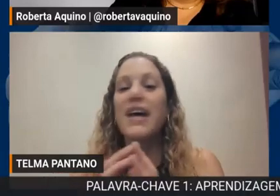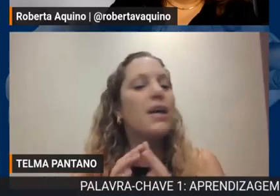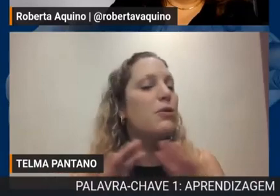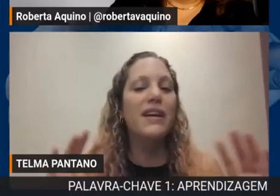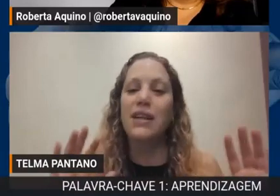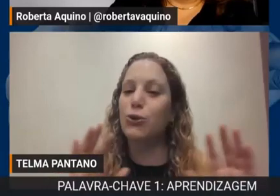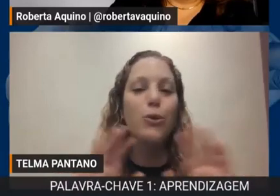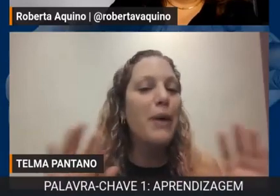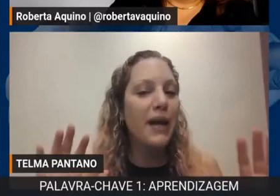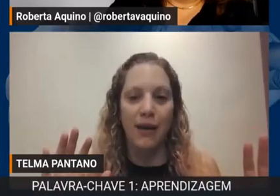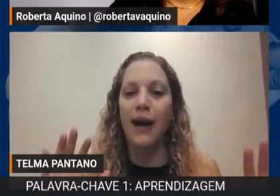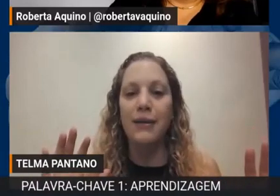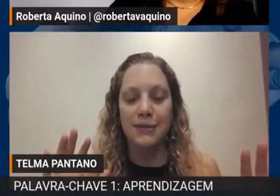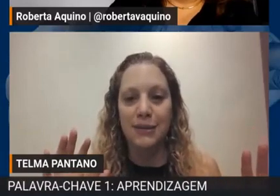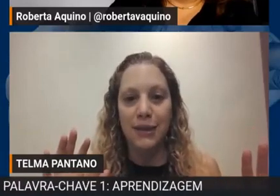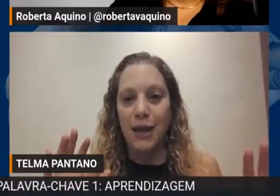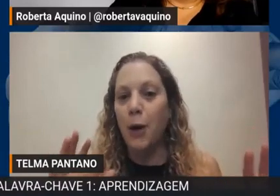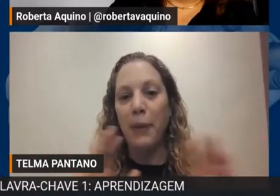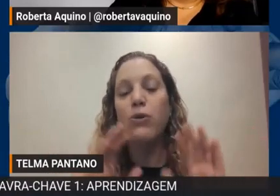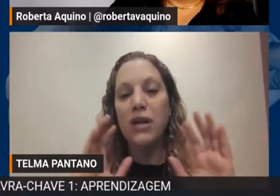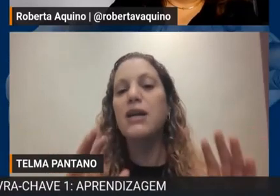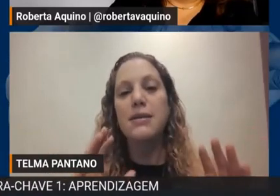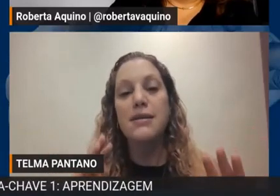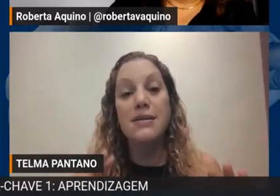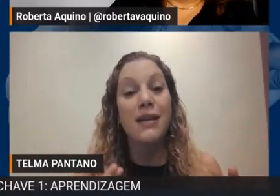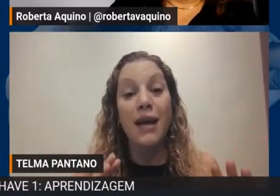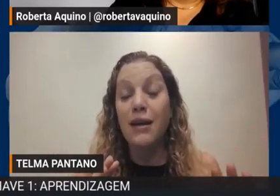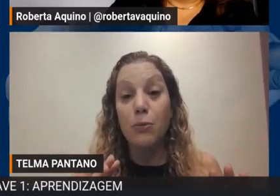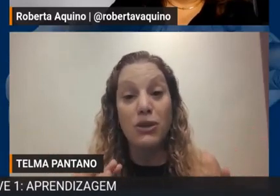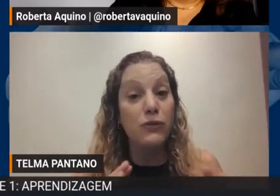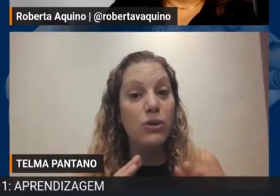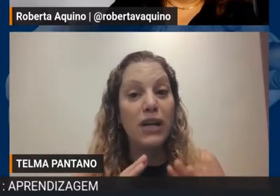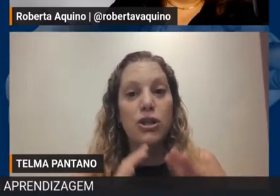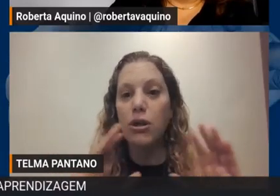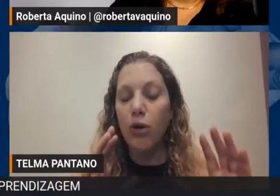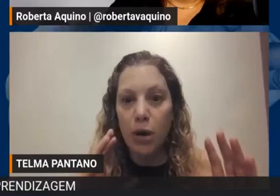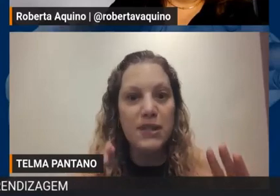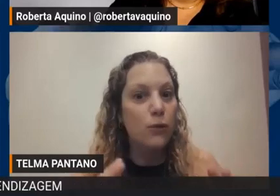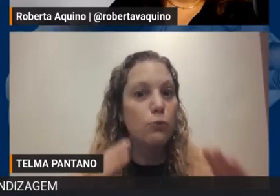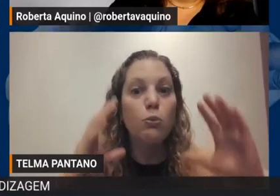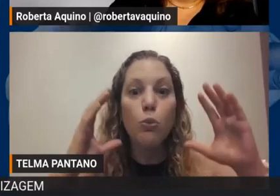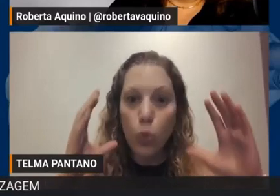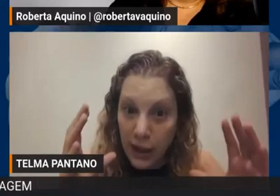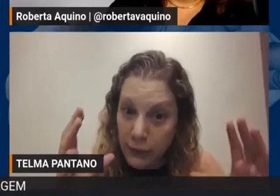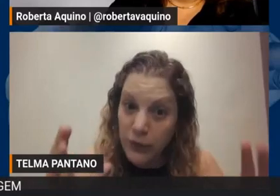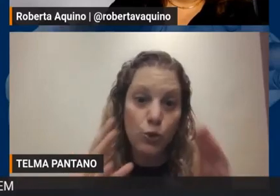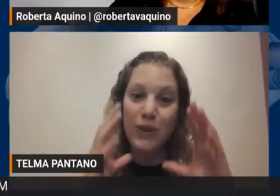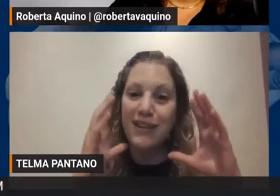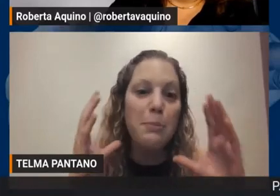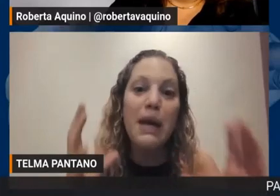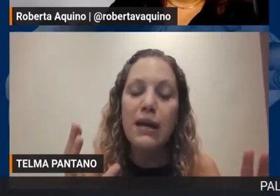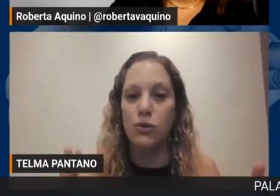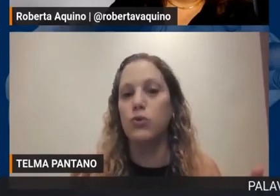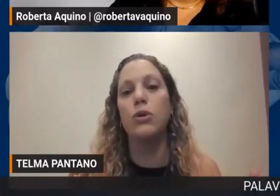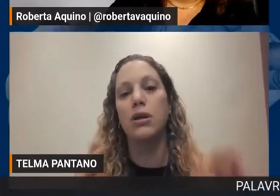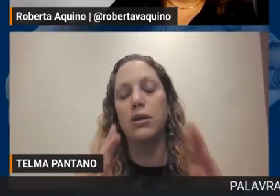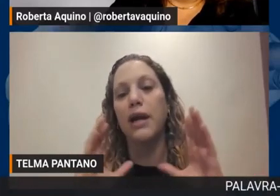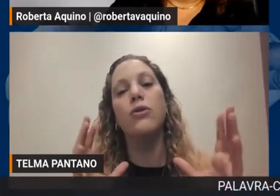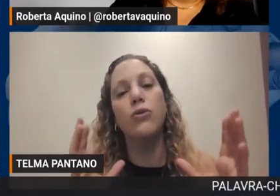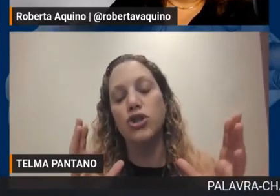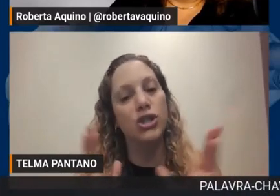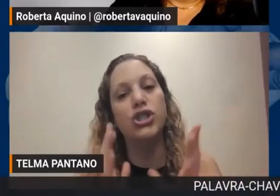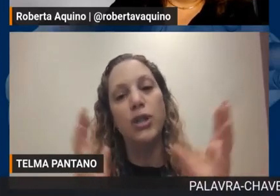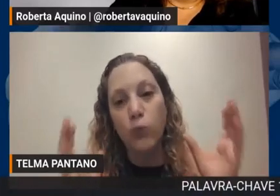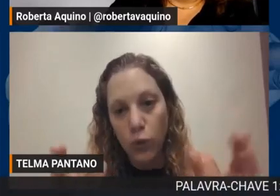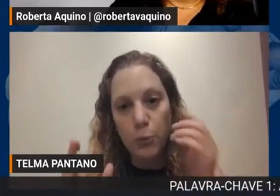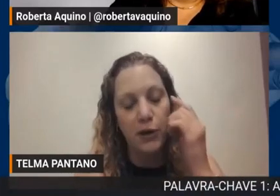pro cérebro vai tá tudo bem tá eu pego crianças que tem uma dificuldade enorme tendo isso imenso em